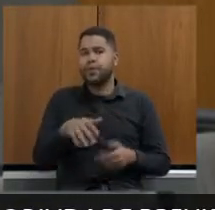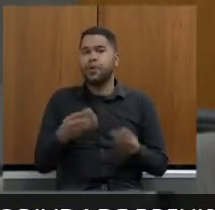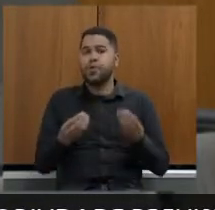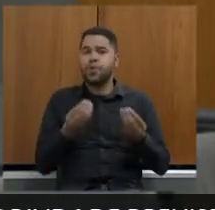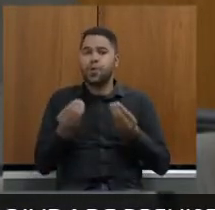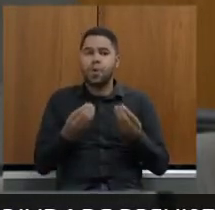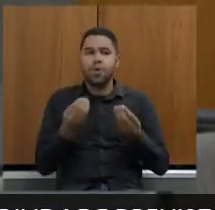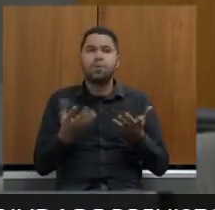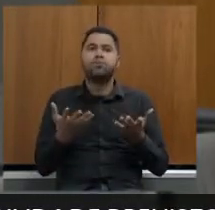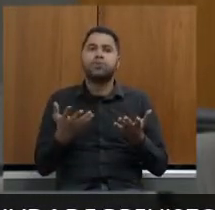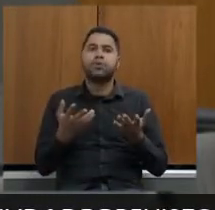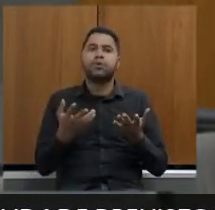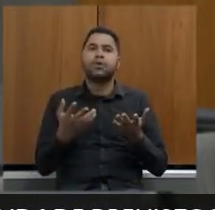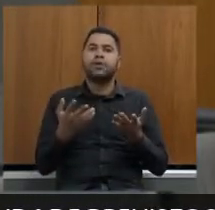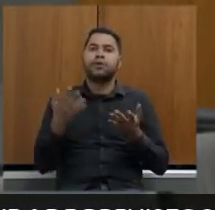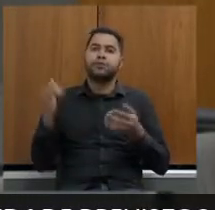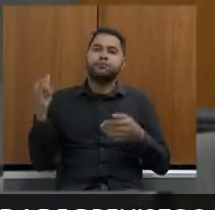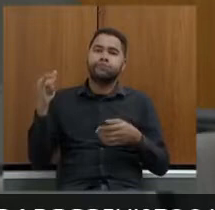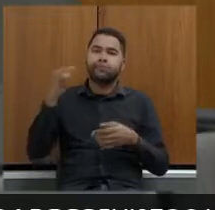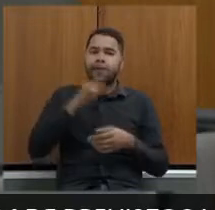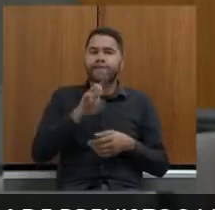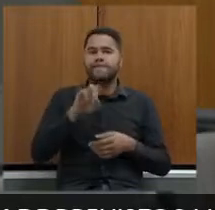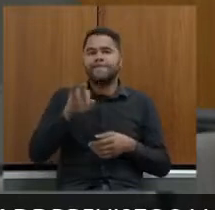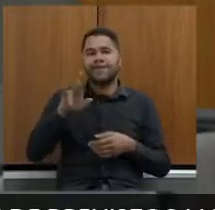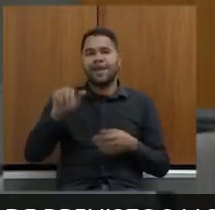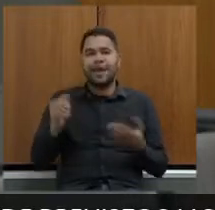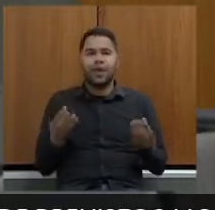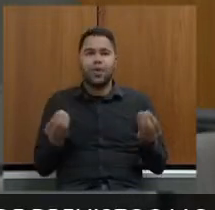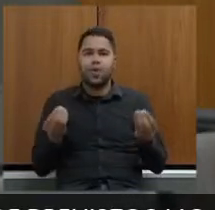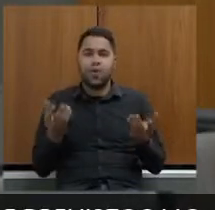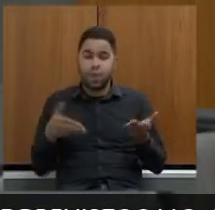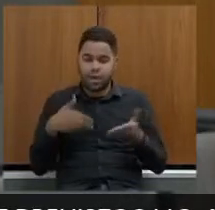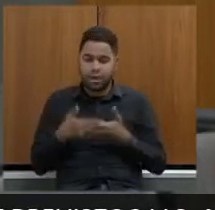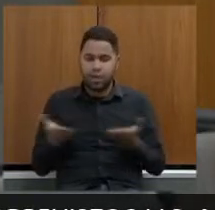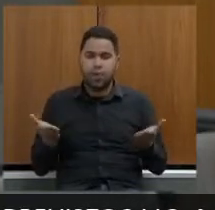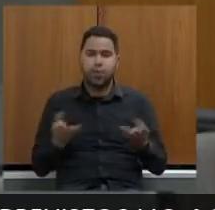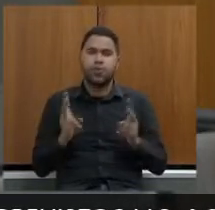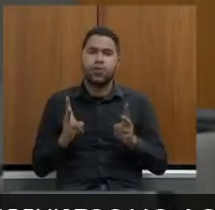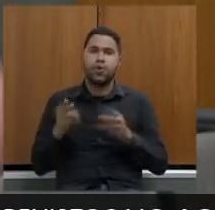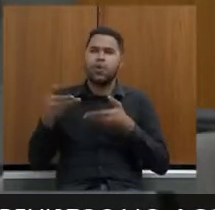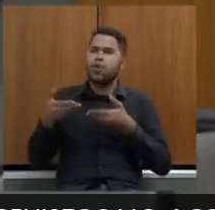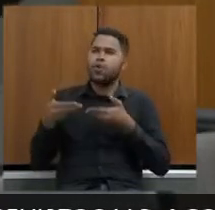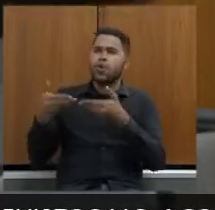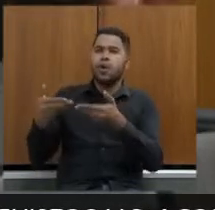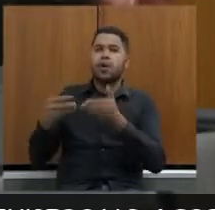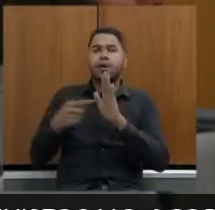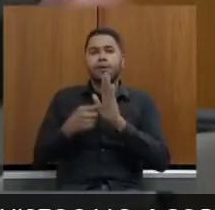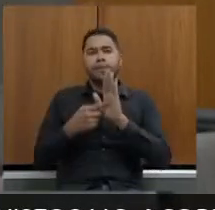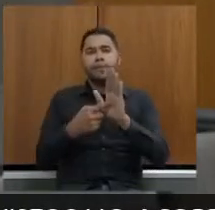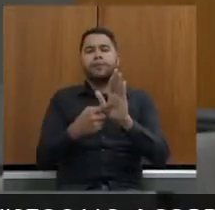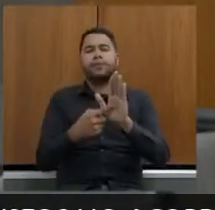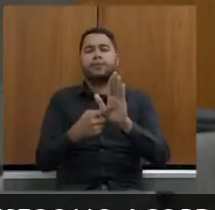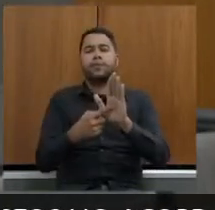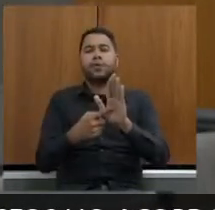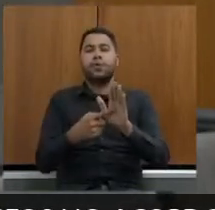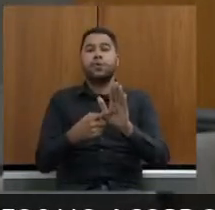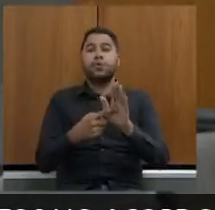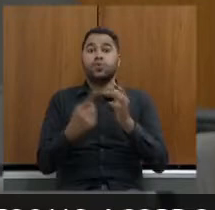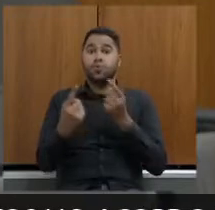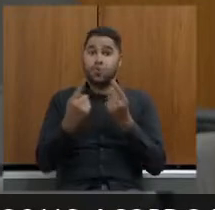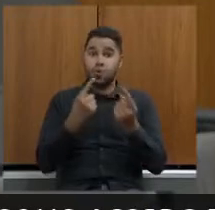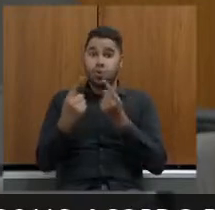mesmo e continua até hoje naquela época eu fui convidado pelo Planbel para a apresentação do Rodoanel